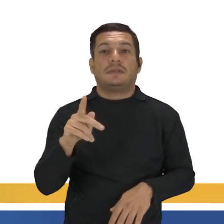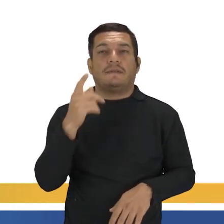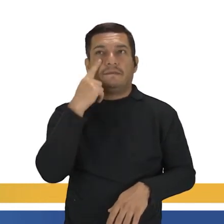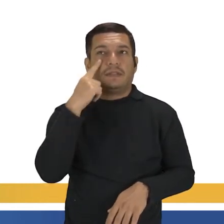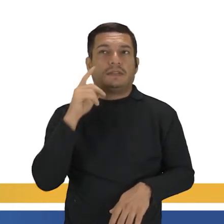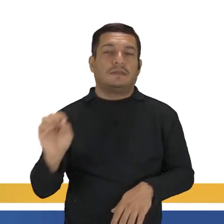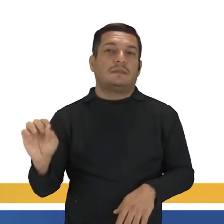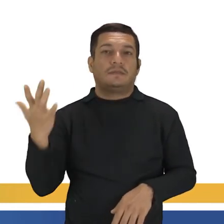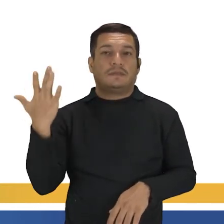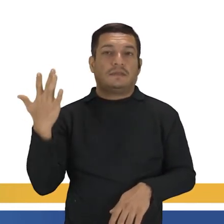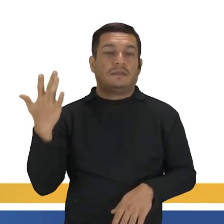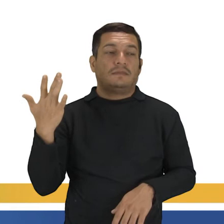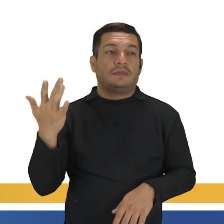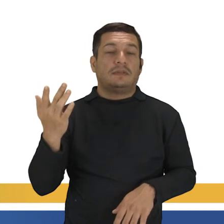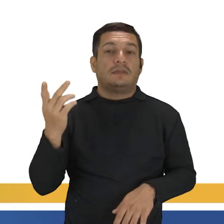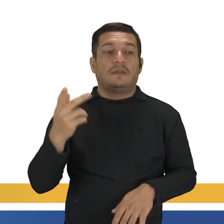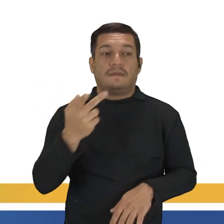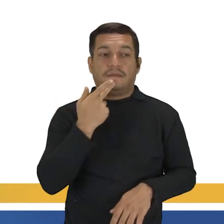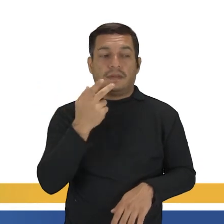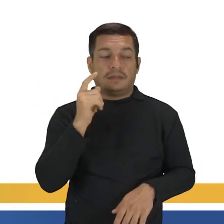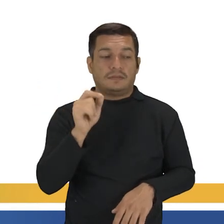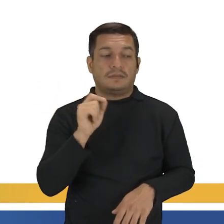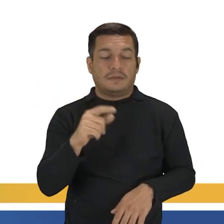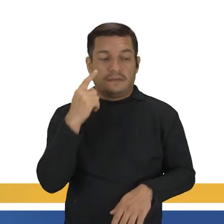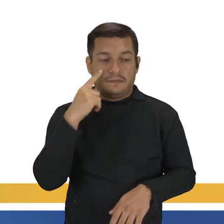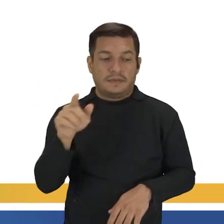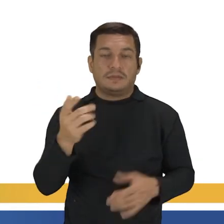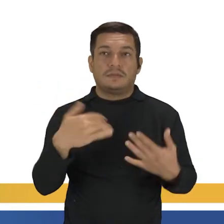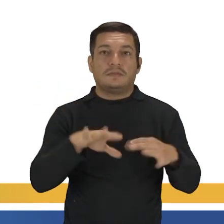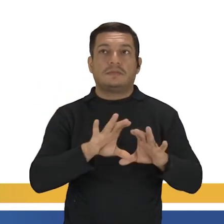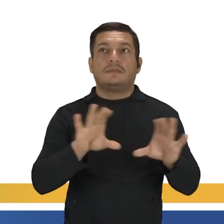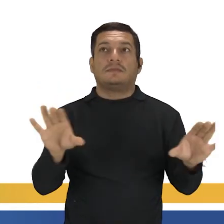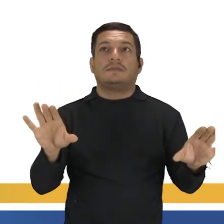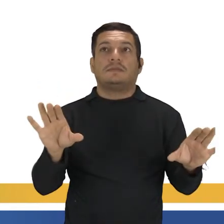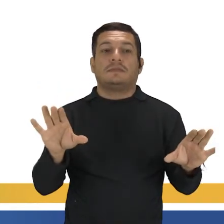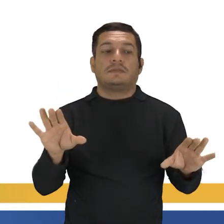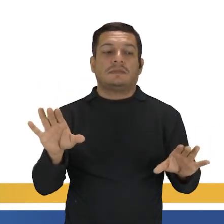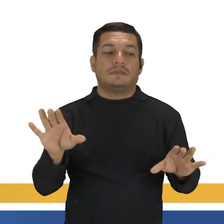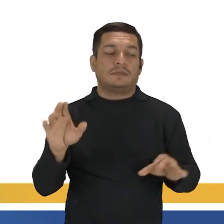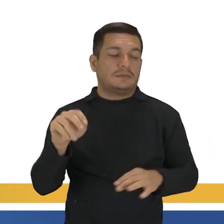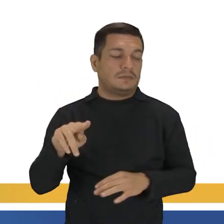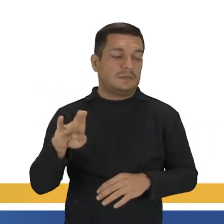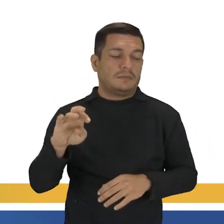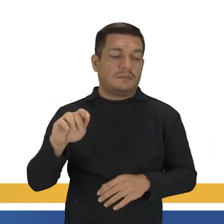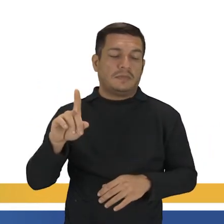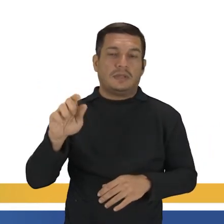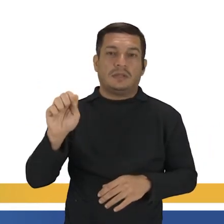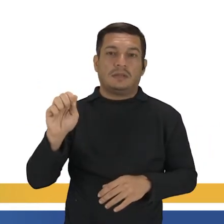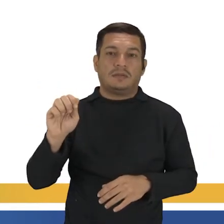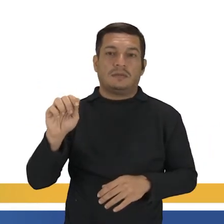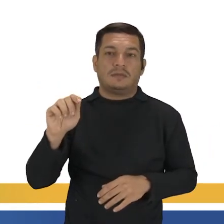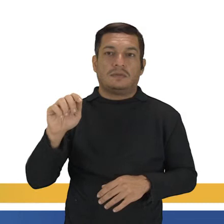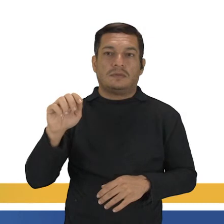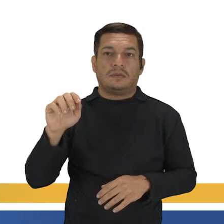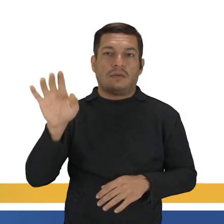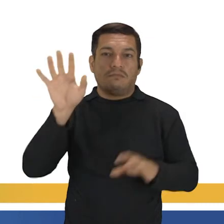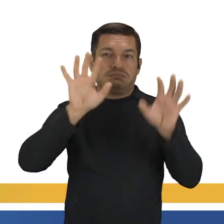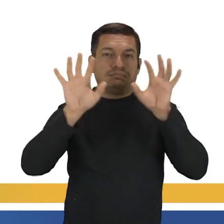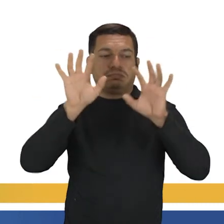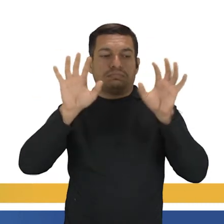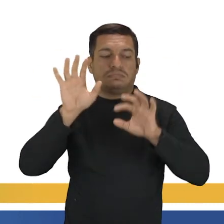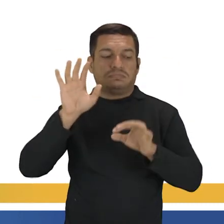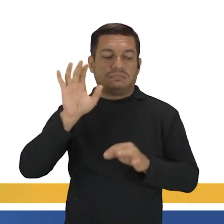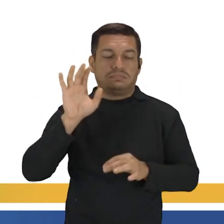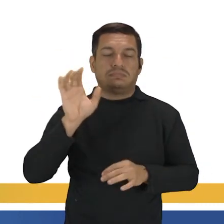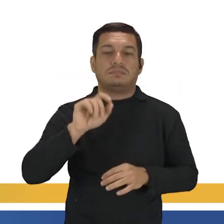tempo. Neste caso aqui, eu olhei pro céu, está nublado, né? Então, é algo